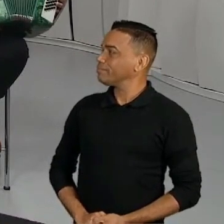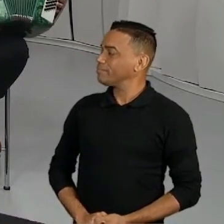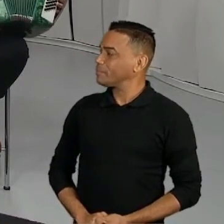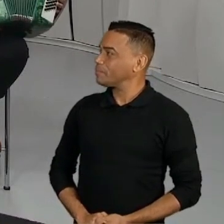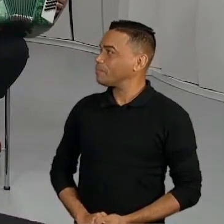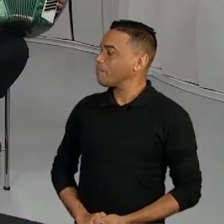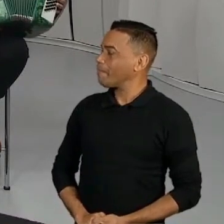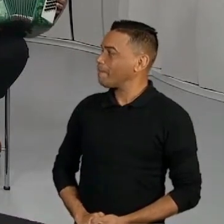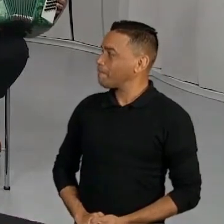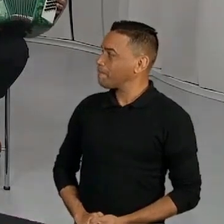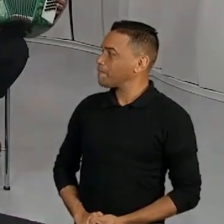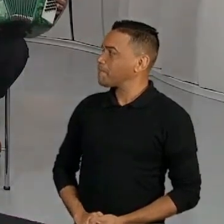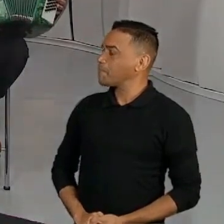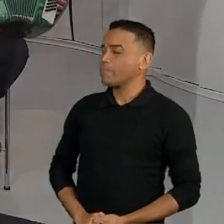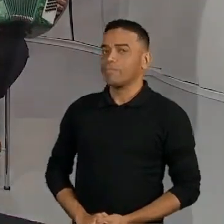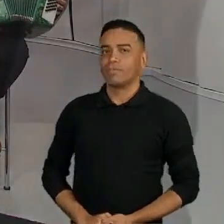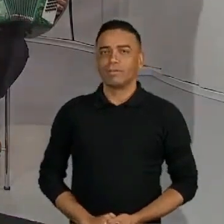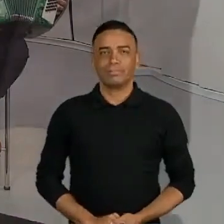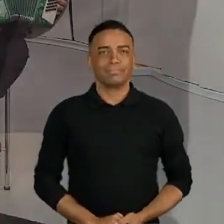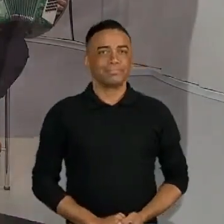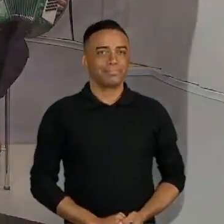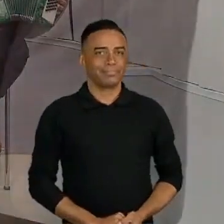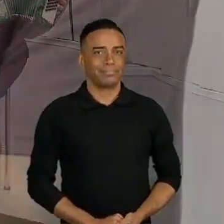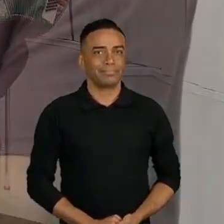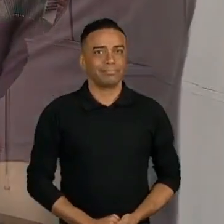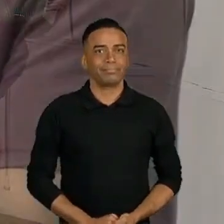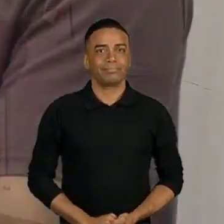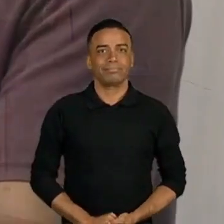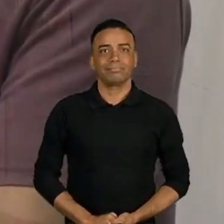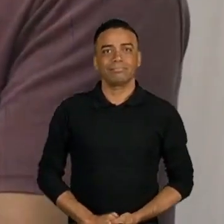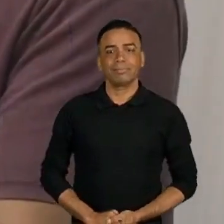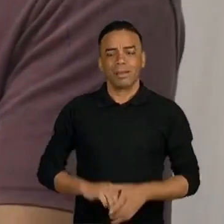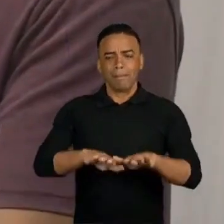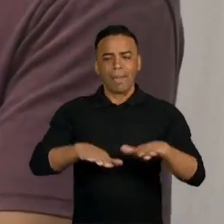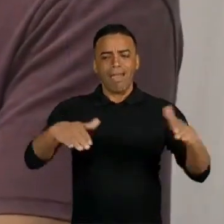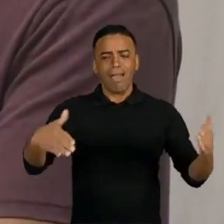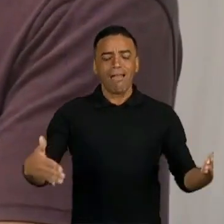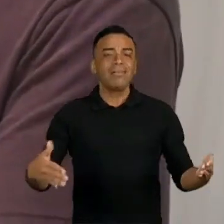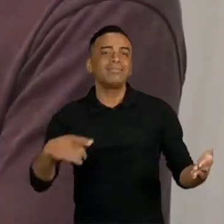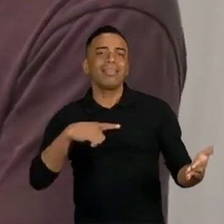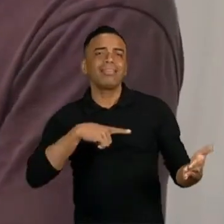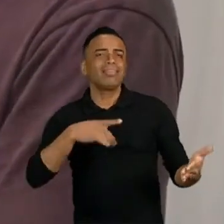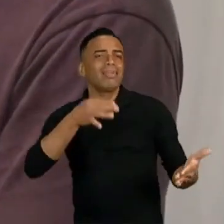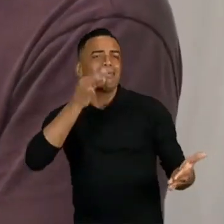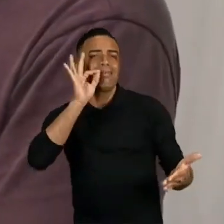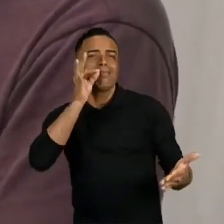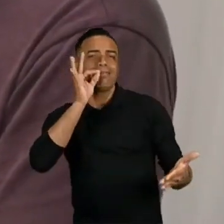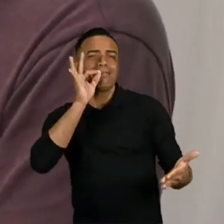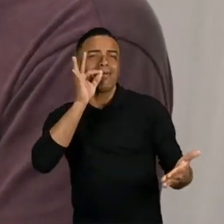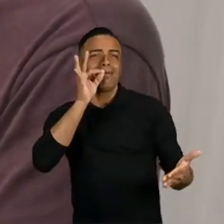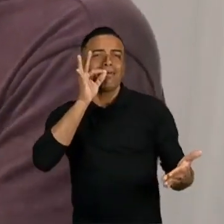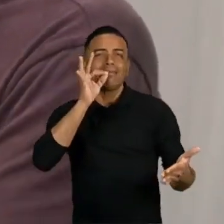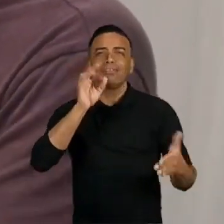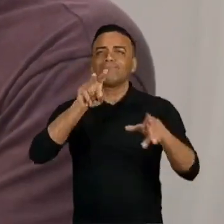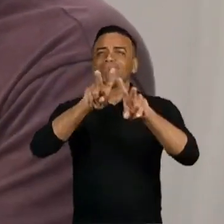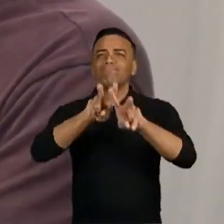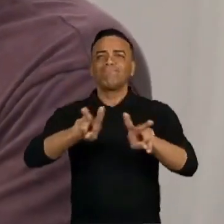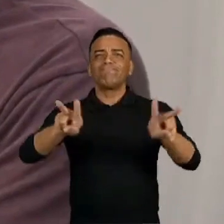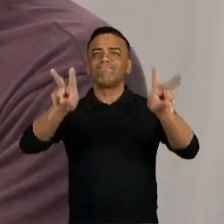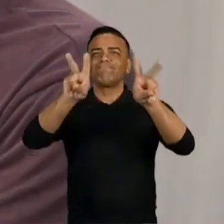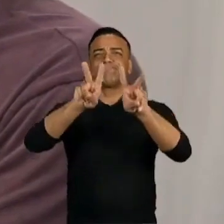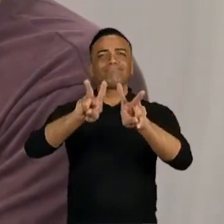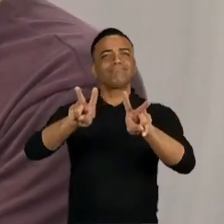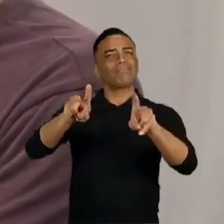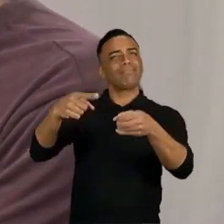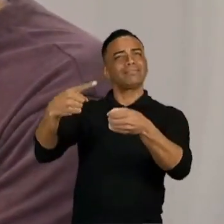Um café na mesa, a paisagem urbana.